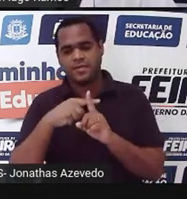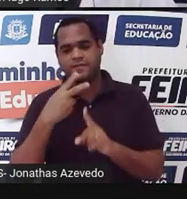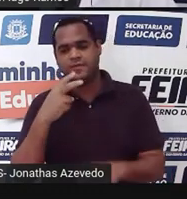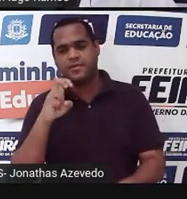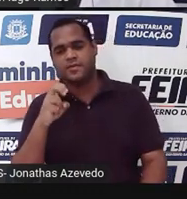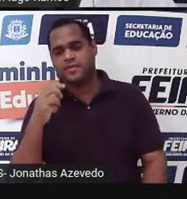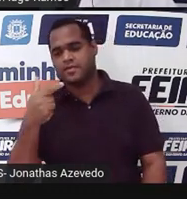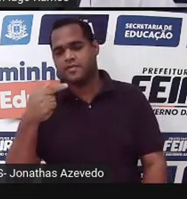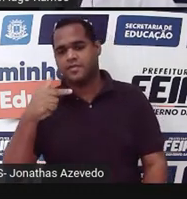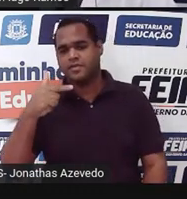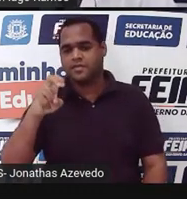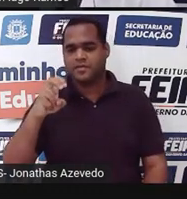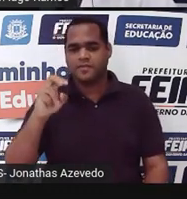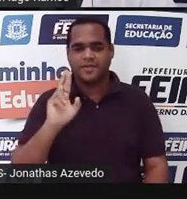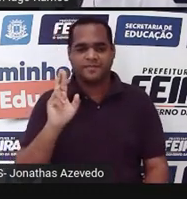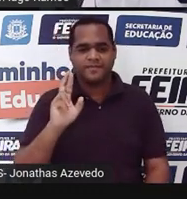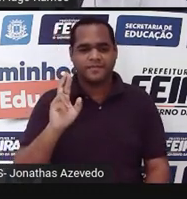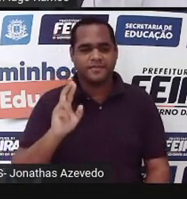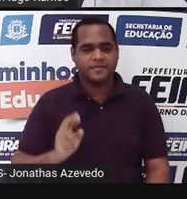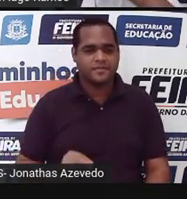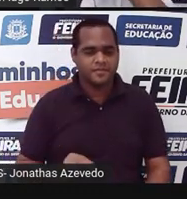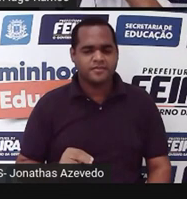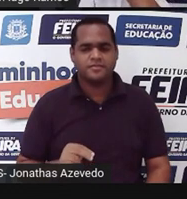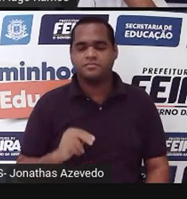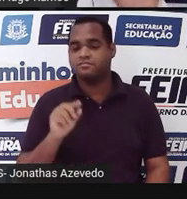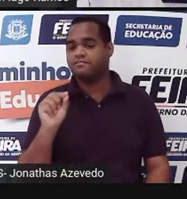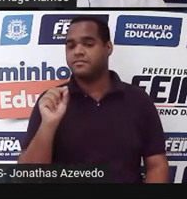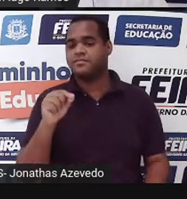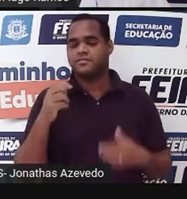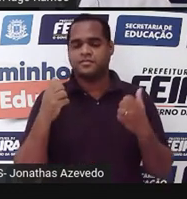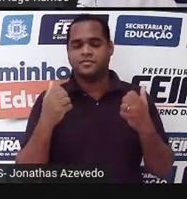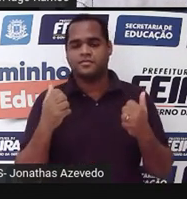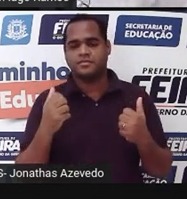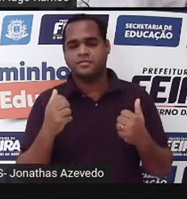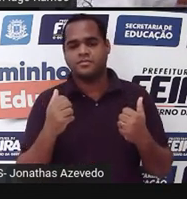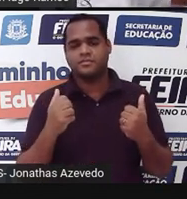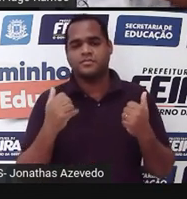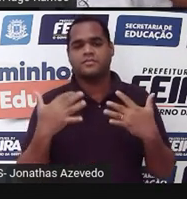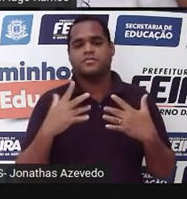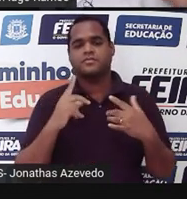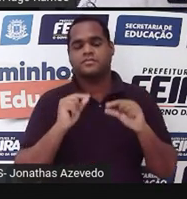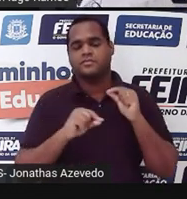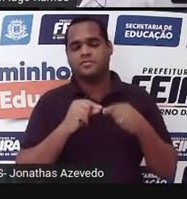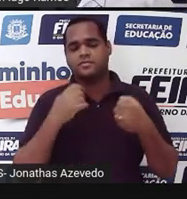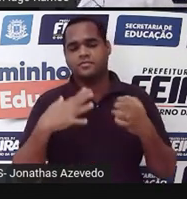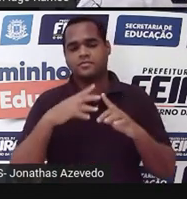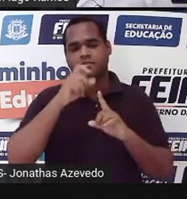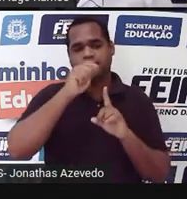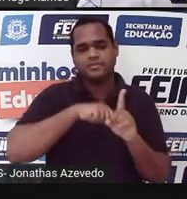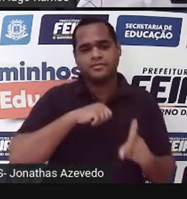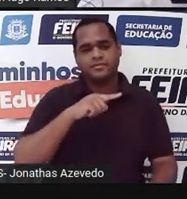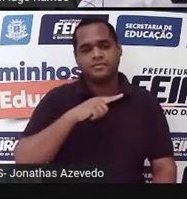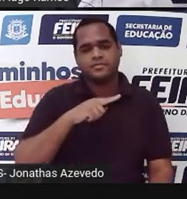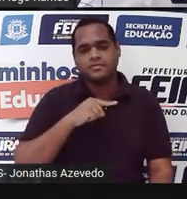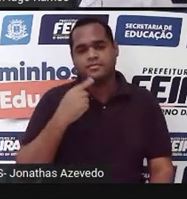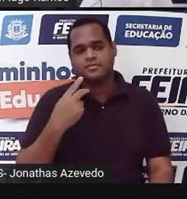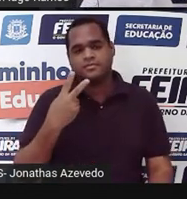275 reais. Só que aí tem um detalhe. Esse produto agora vai para o próximo mês custando